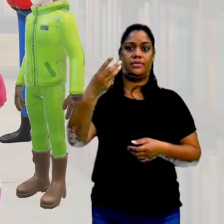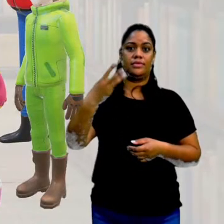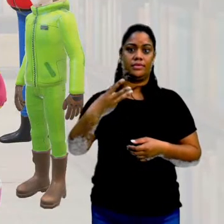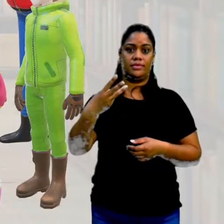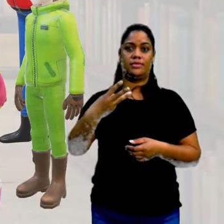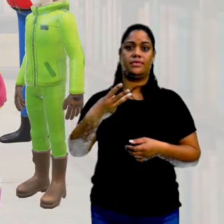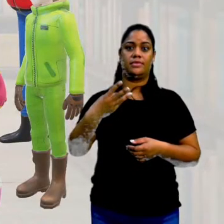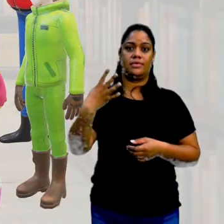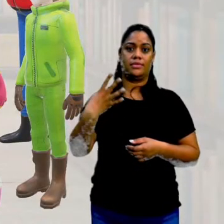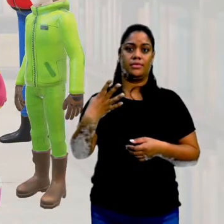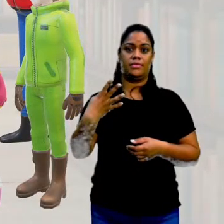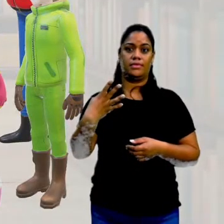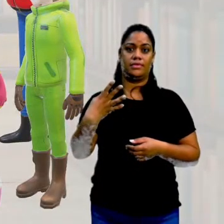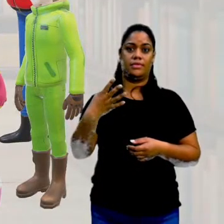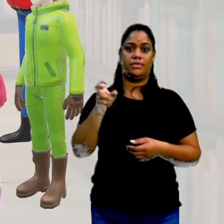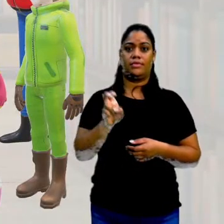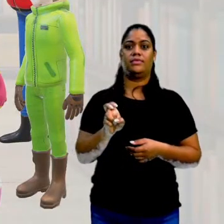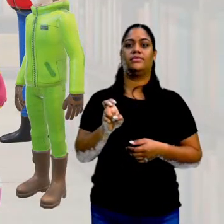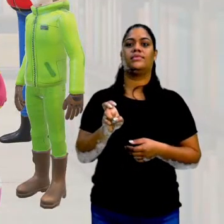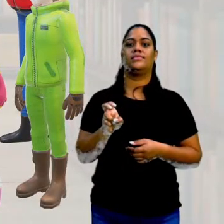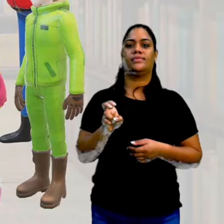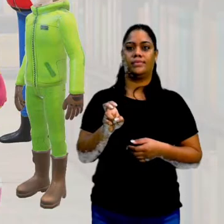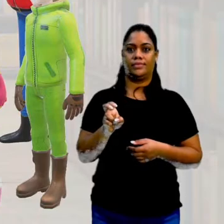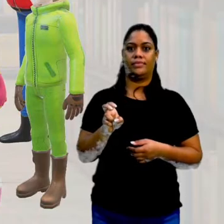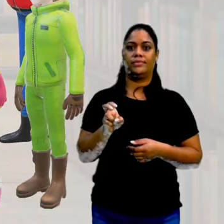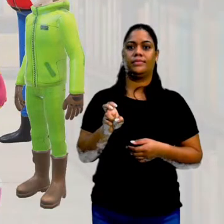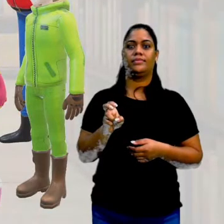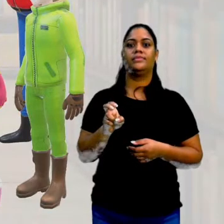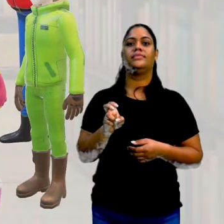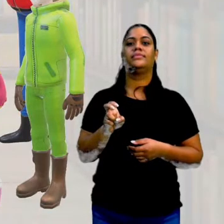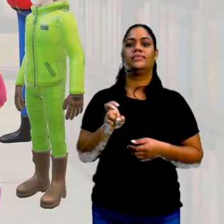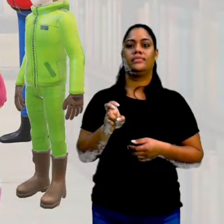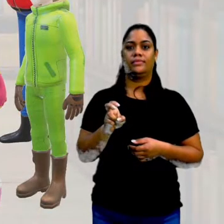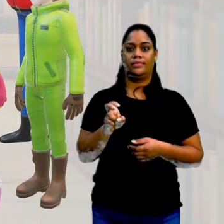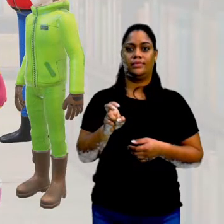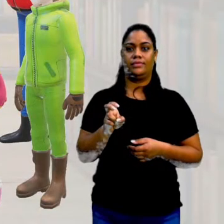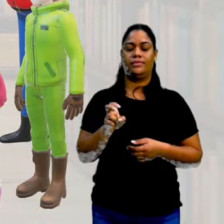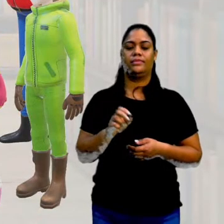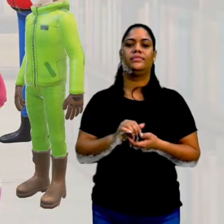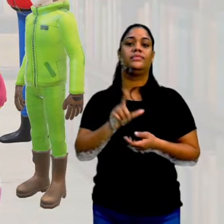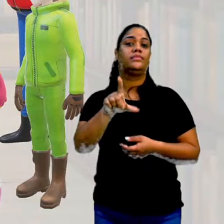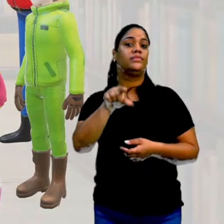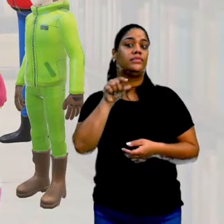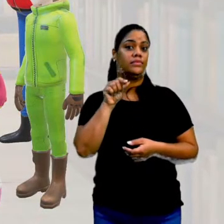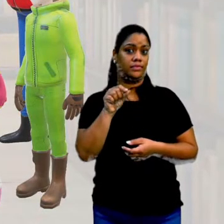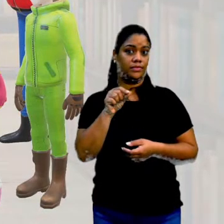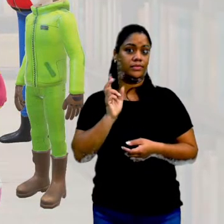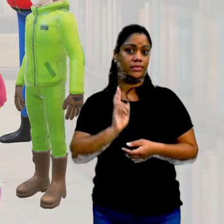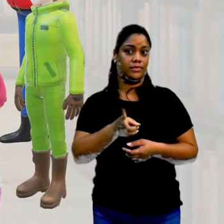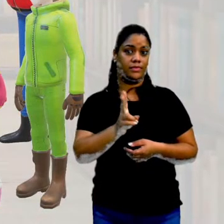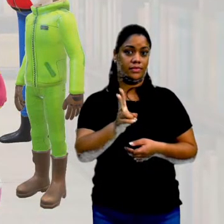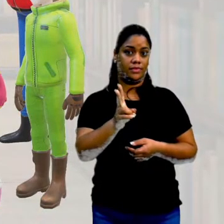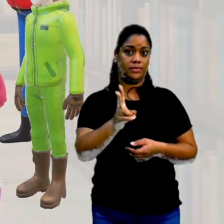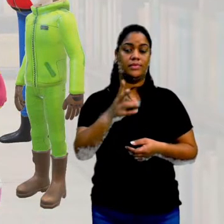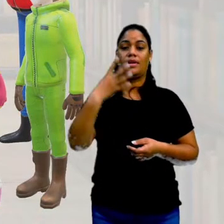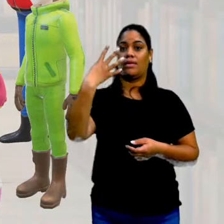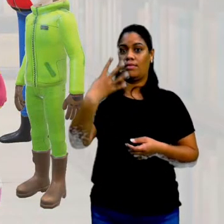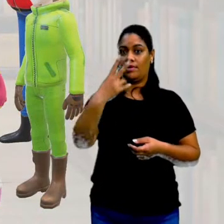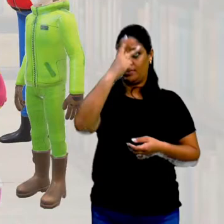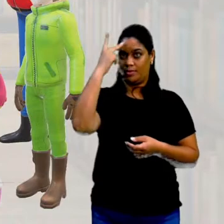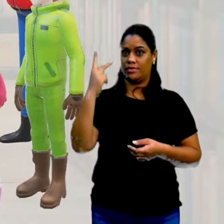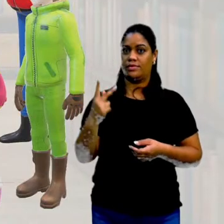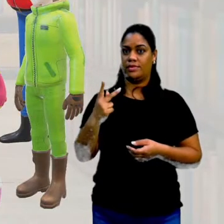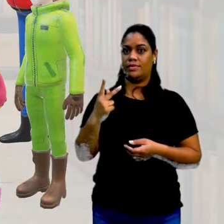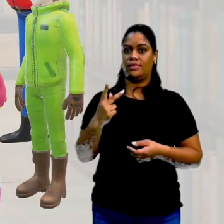terceira, a quarta e o quinto. Esse aqui, está bom? Então, eu vou escolher sempre no grupo a quarta pessoa.